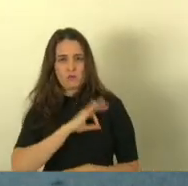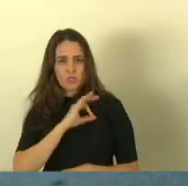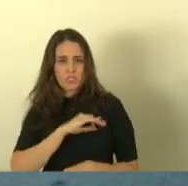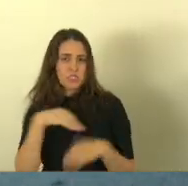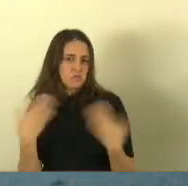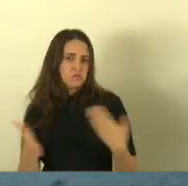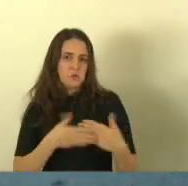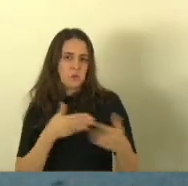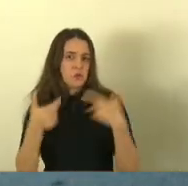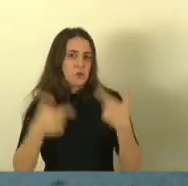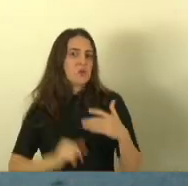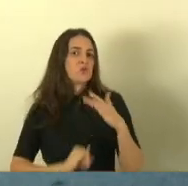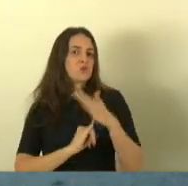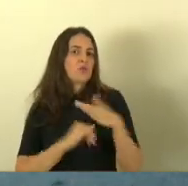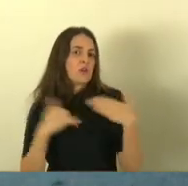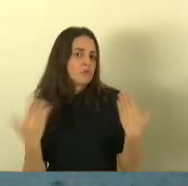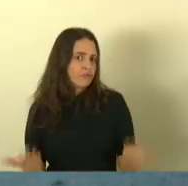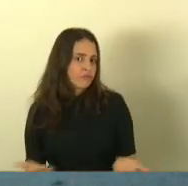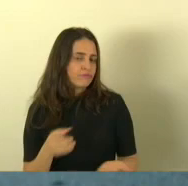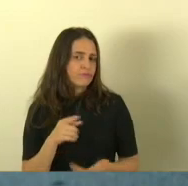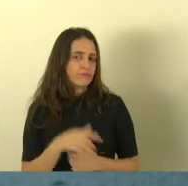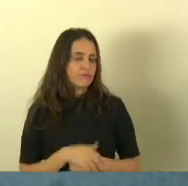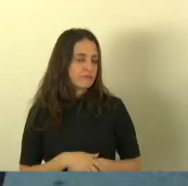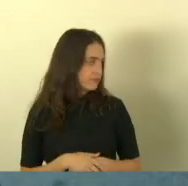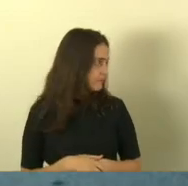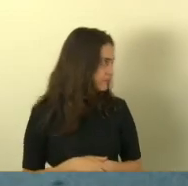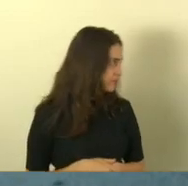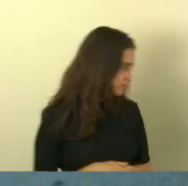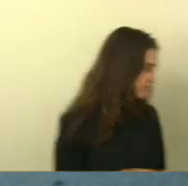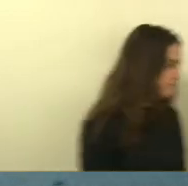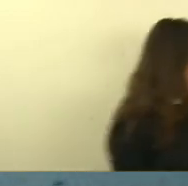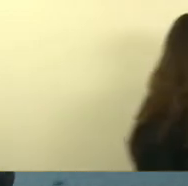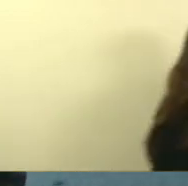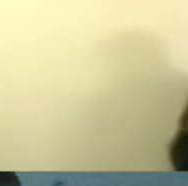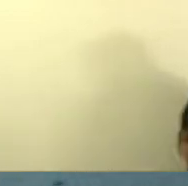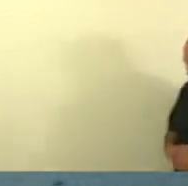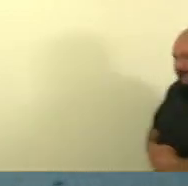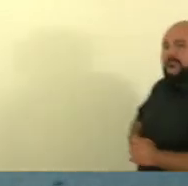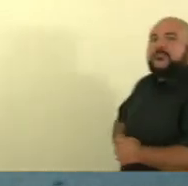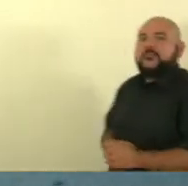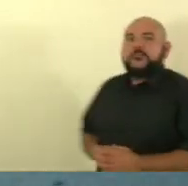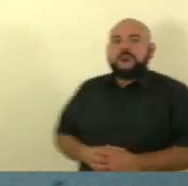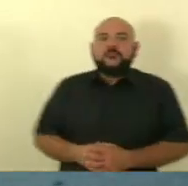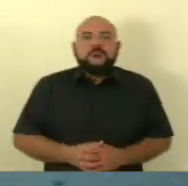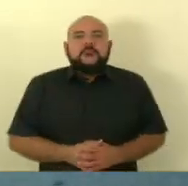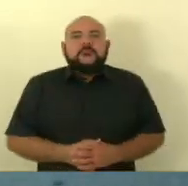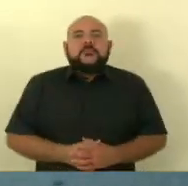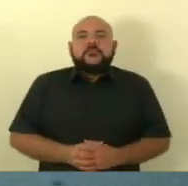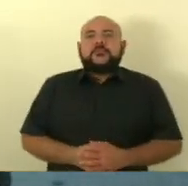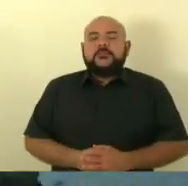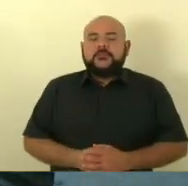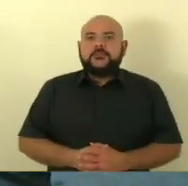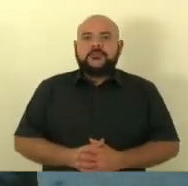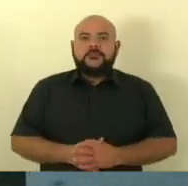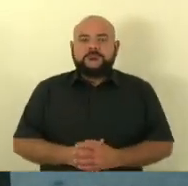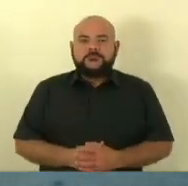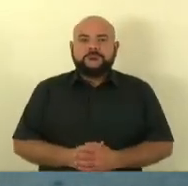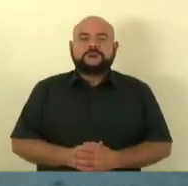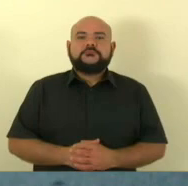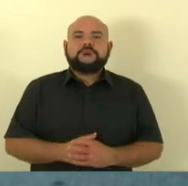instituição doutor Danilo você que representa a polícia civil aqui nós estamos com vários policiais aqui em cima estamos aqui Rodrigo todos aqui em cima